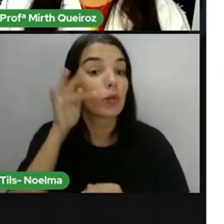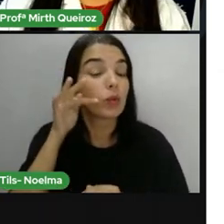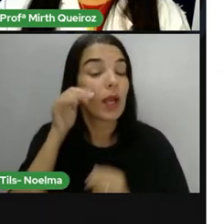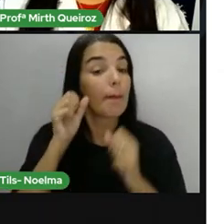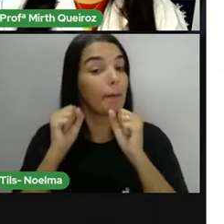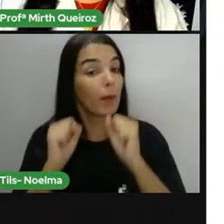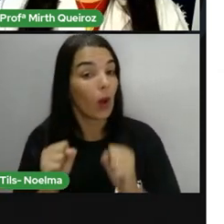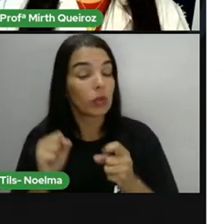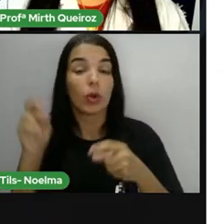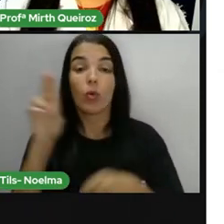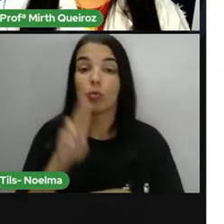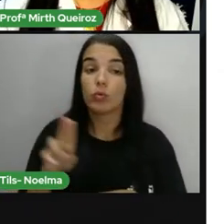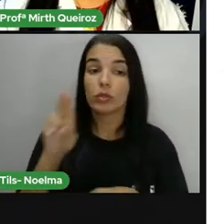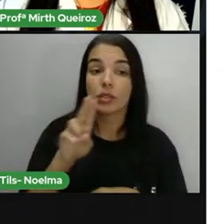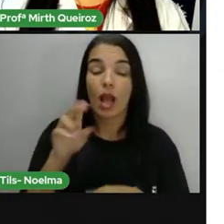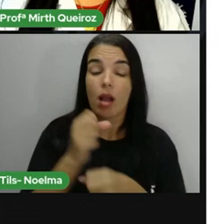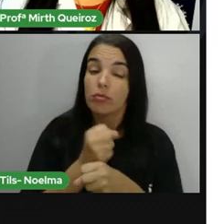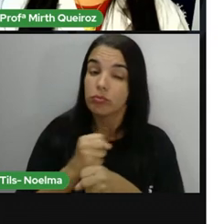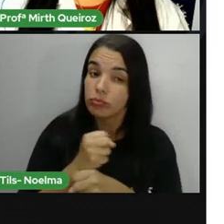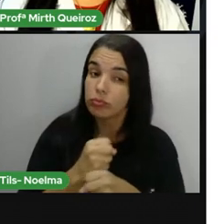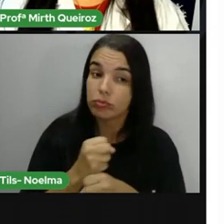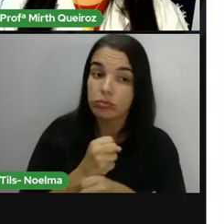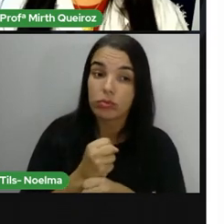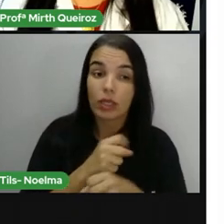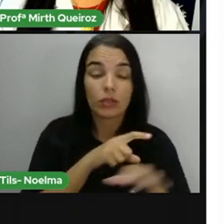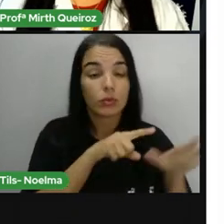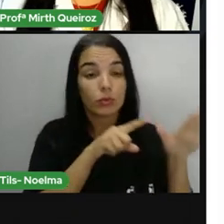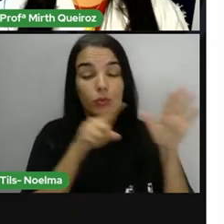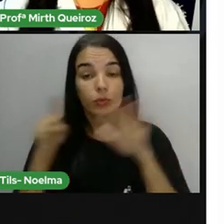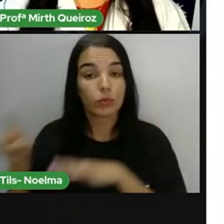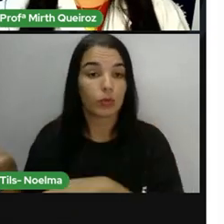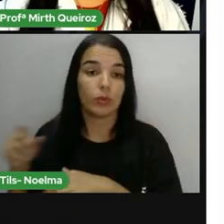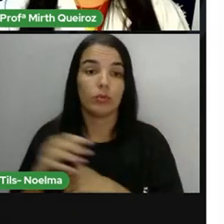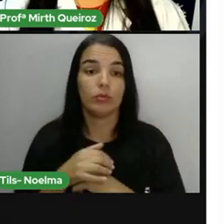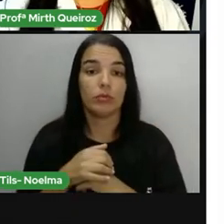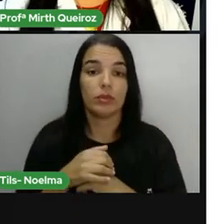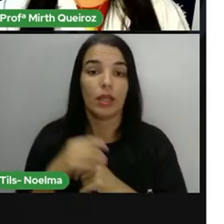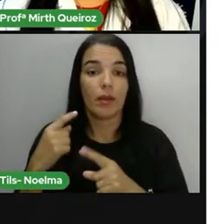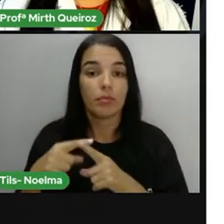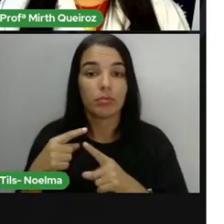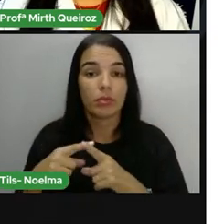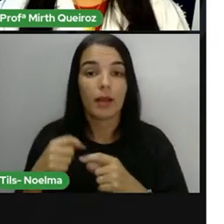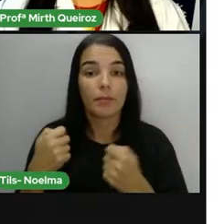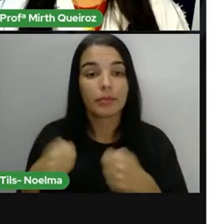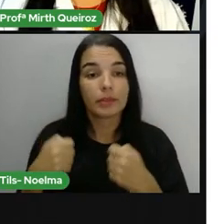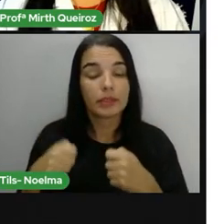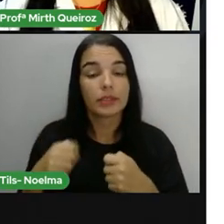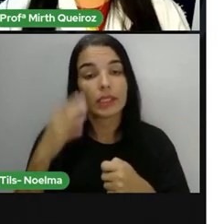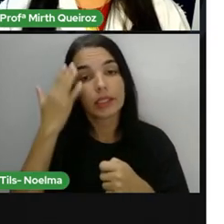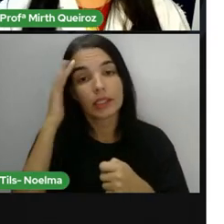essa fruta durante o ano, mesmo fora do período de safra.